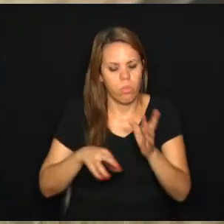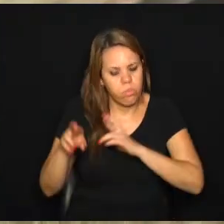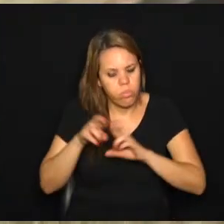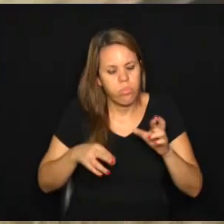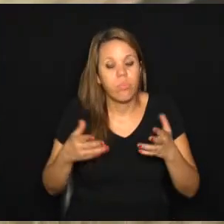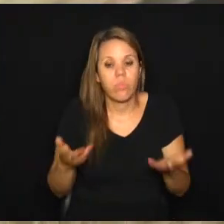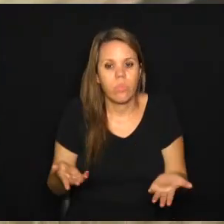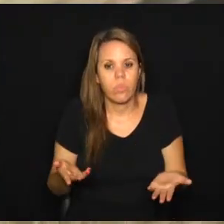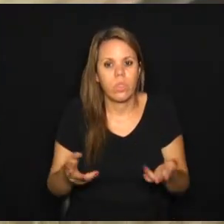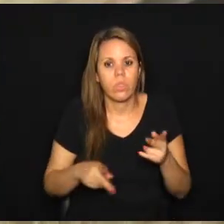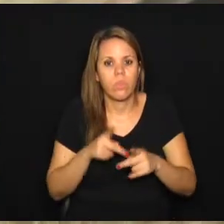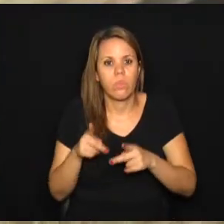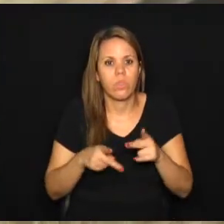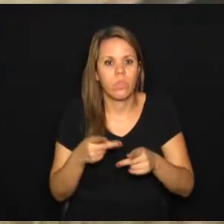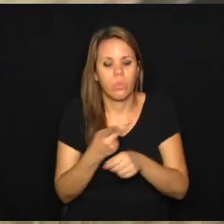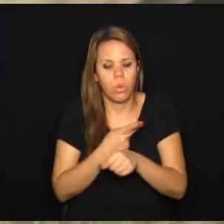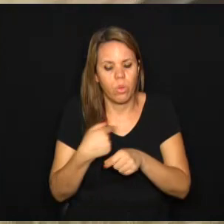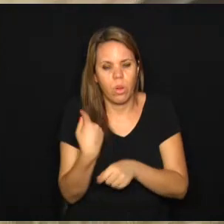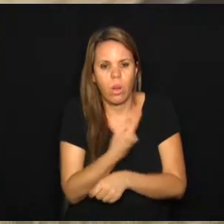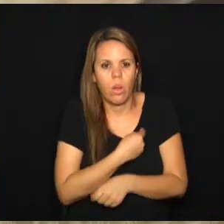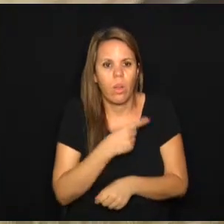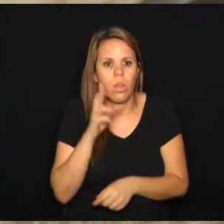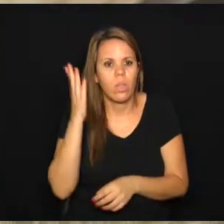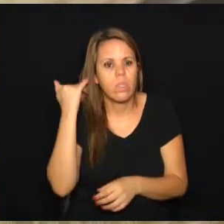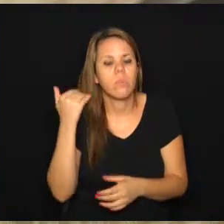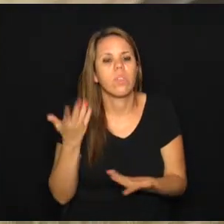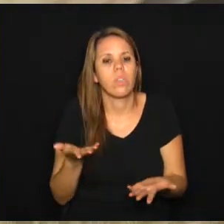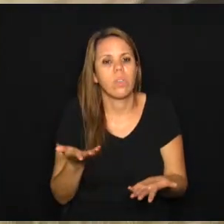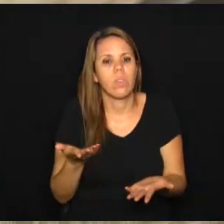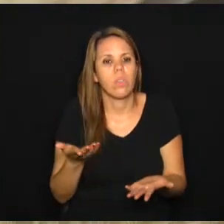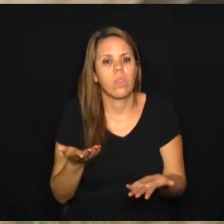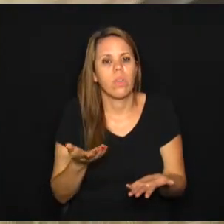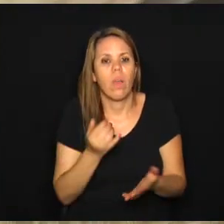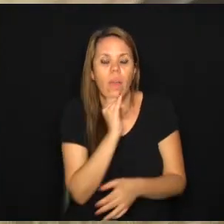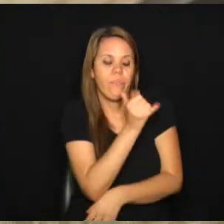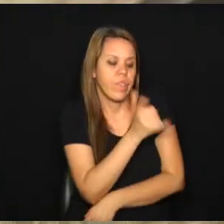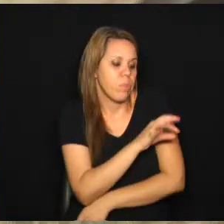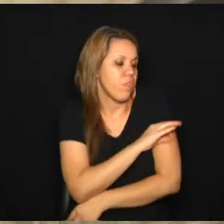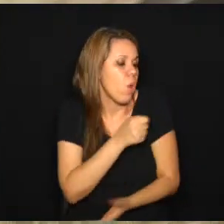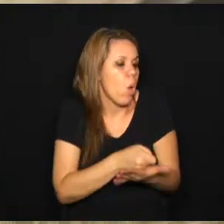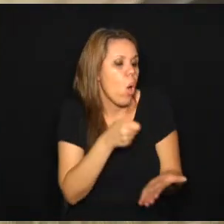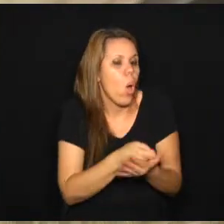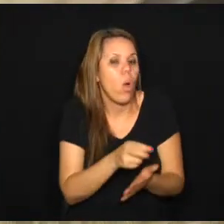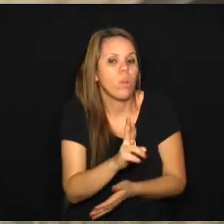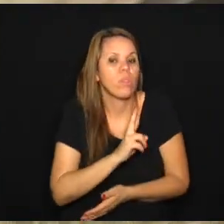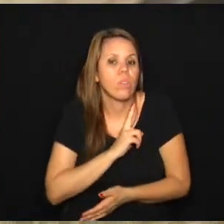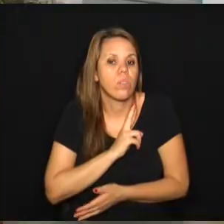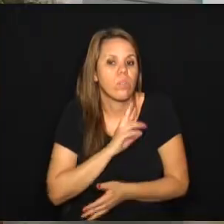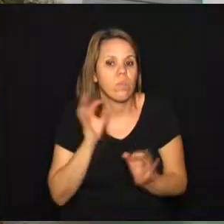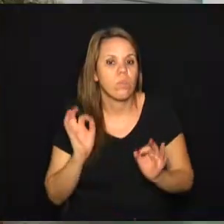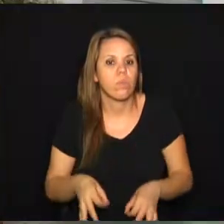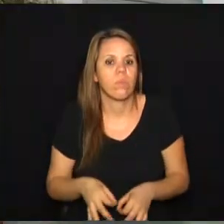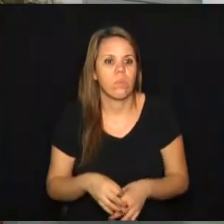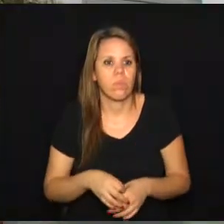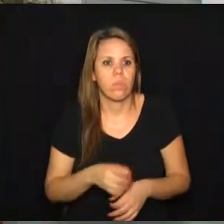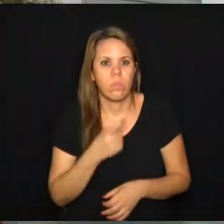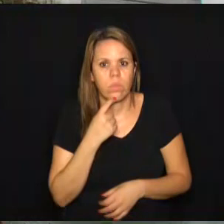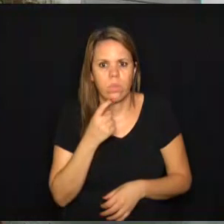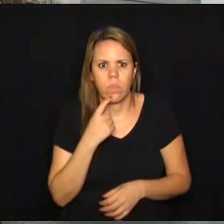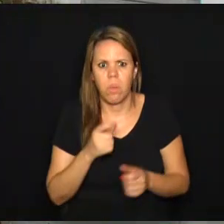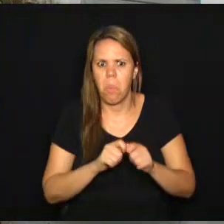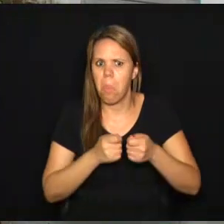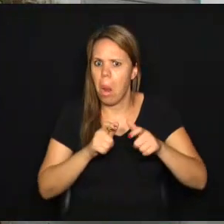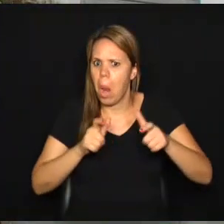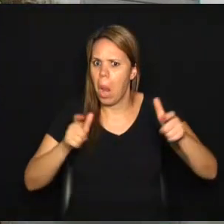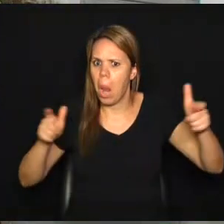disso, mas os munícipes nos procuram, questionam isso e a gente dessa forma remete à prefeitura e obriga a prefeitura a nos dar uma resposta formal. Campinas é uma grande